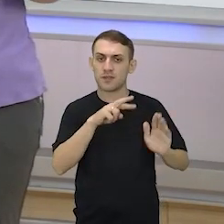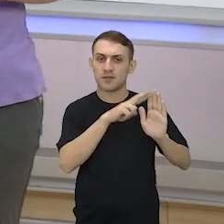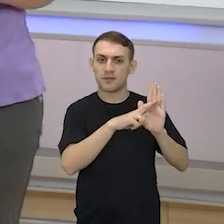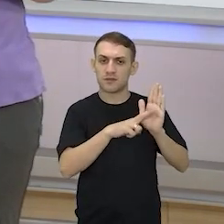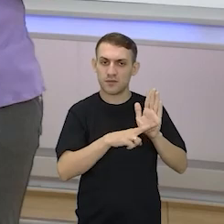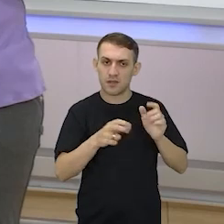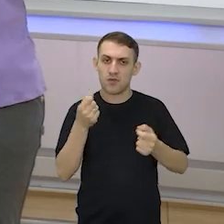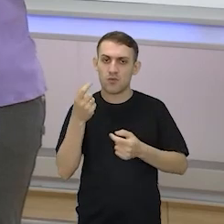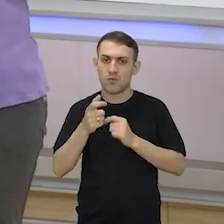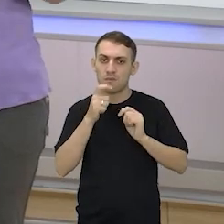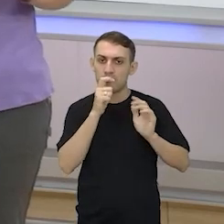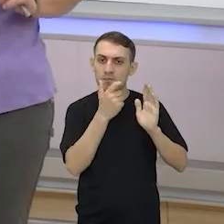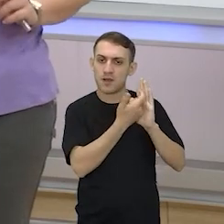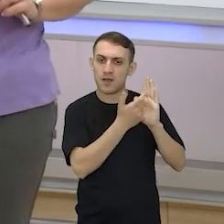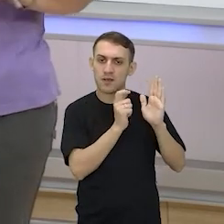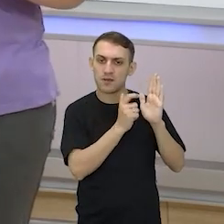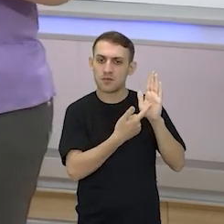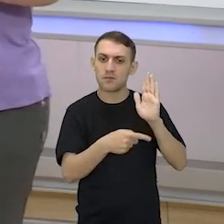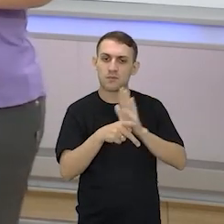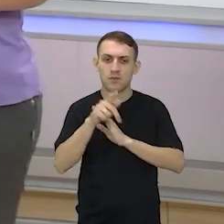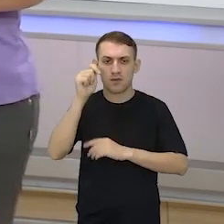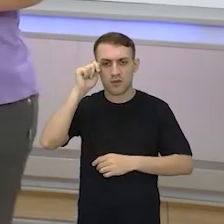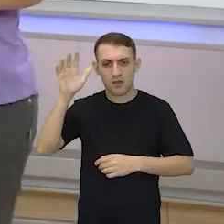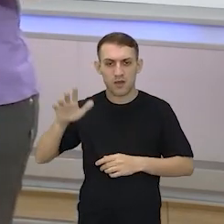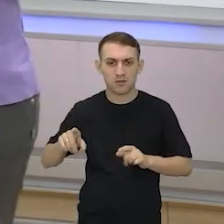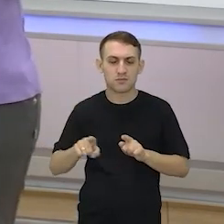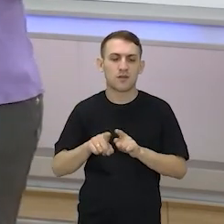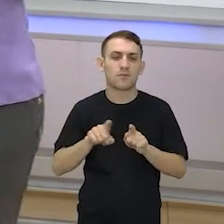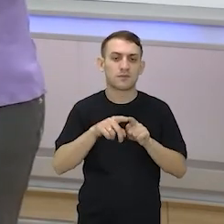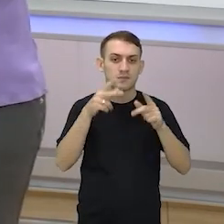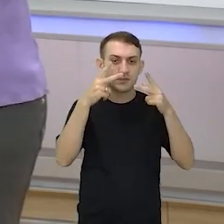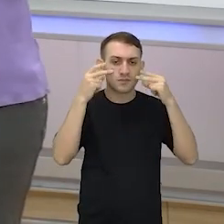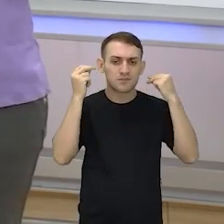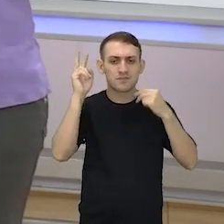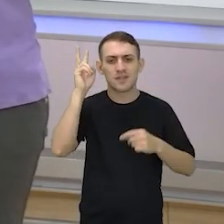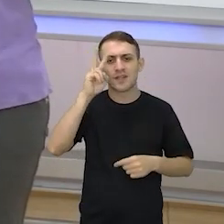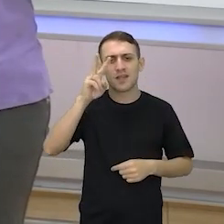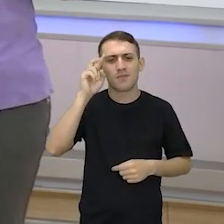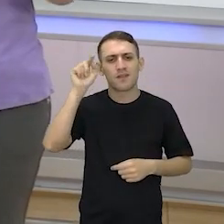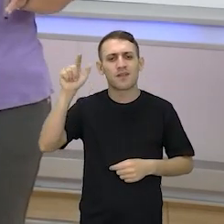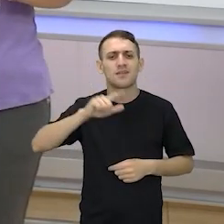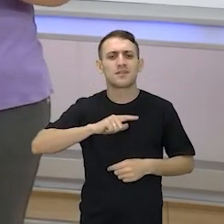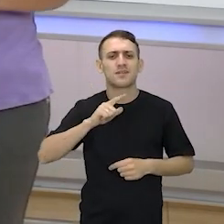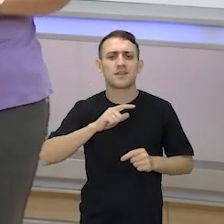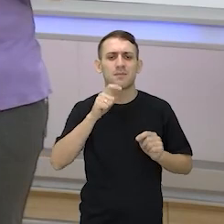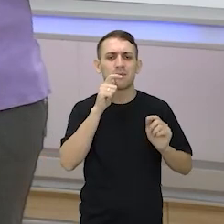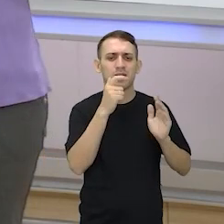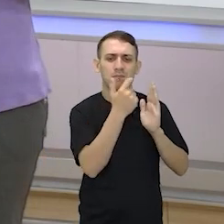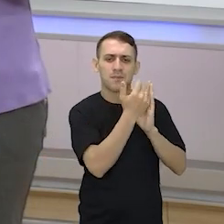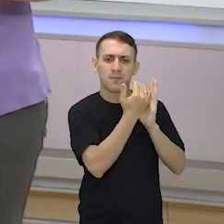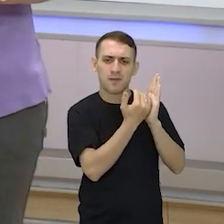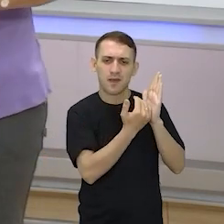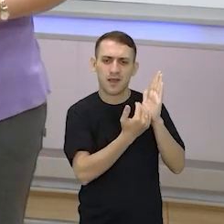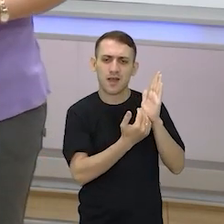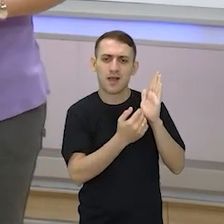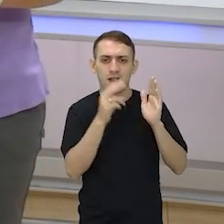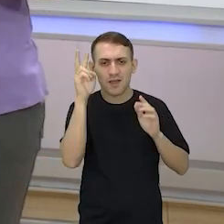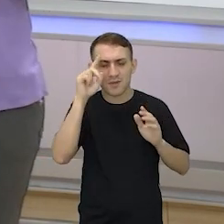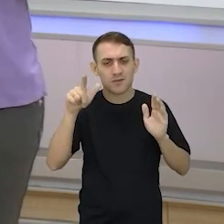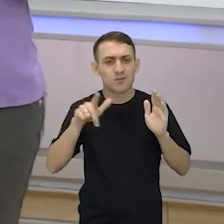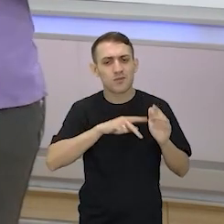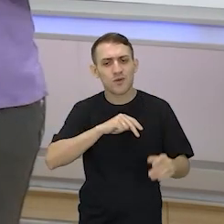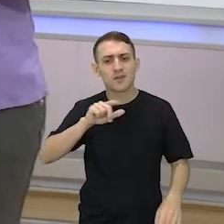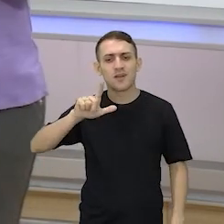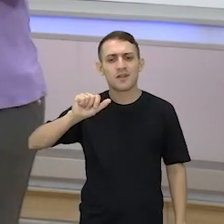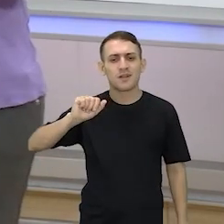nuvens de palavras africanas e indígenas. Lembra aquela nuvem de palavras que eu fiz? Que eu falei assim, o Inulap Book,